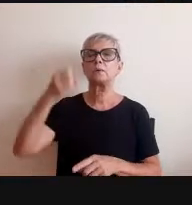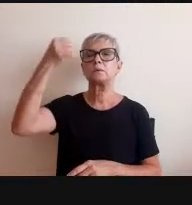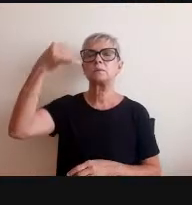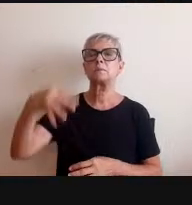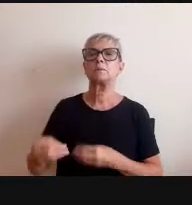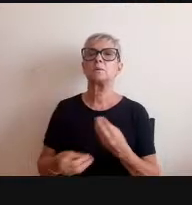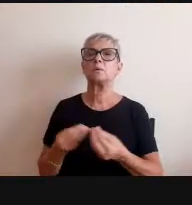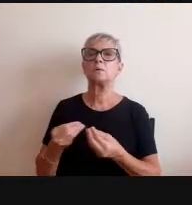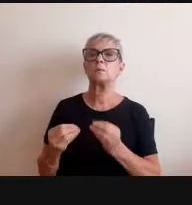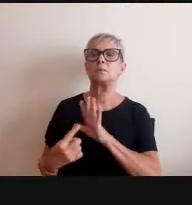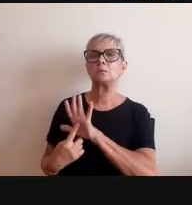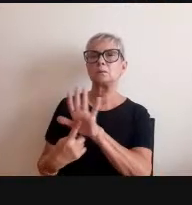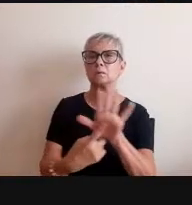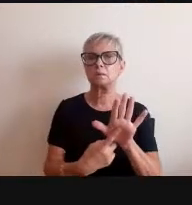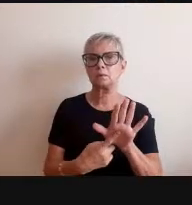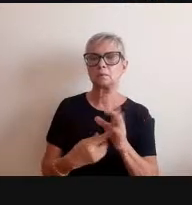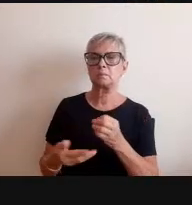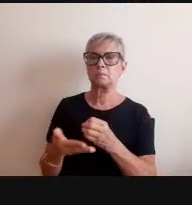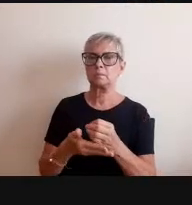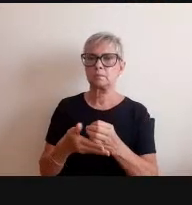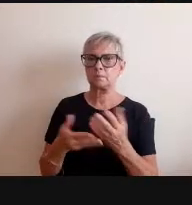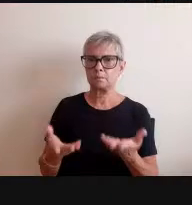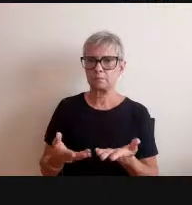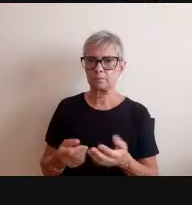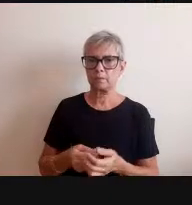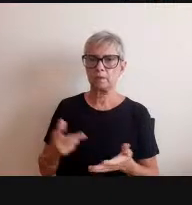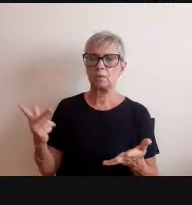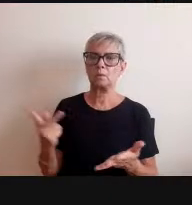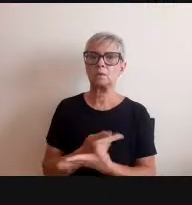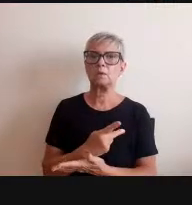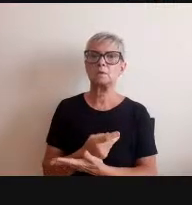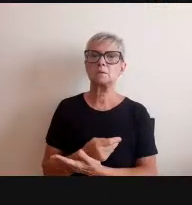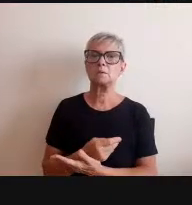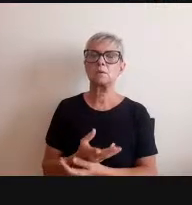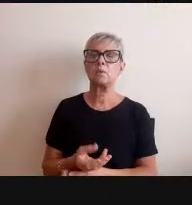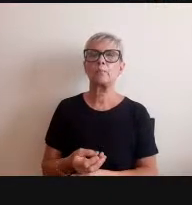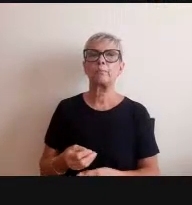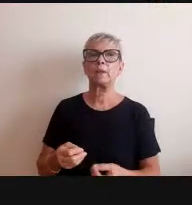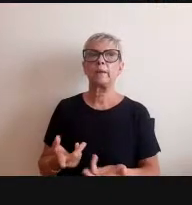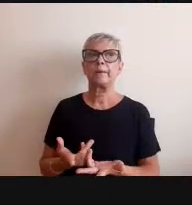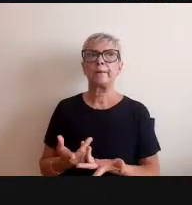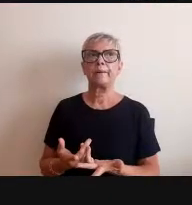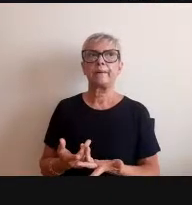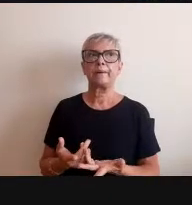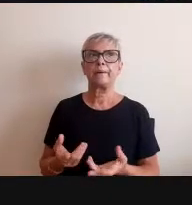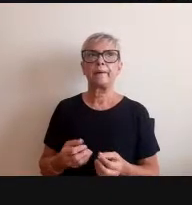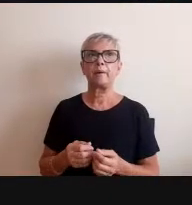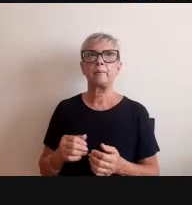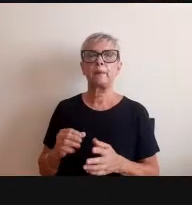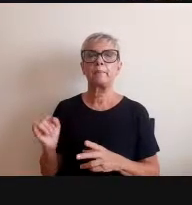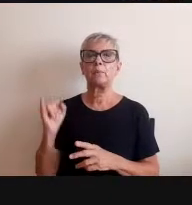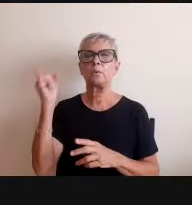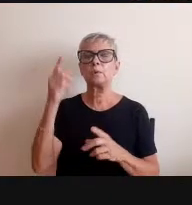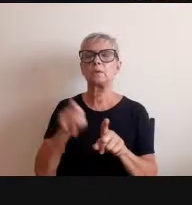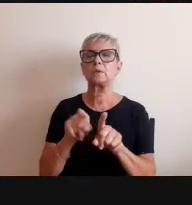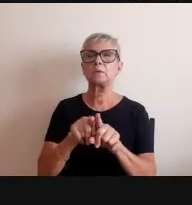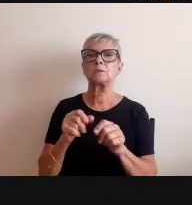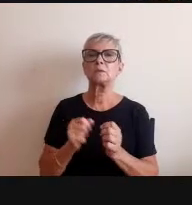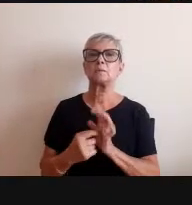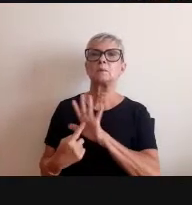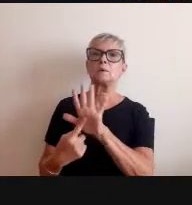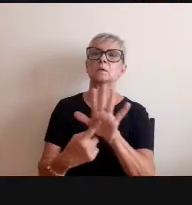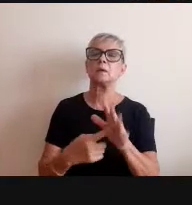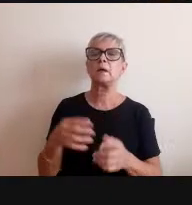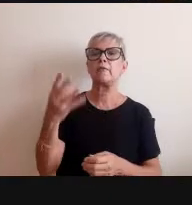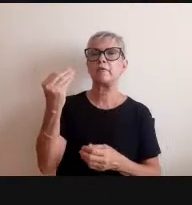exposição que houve um boom da fotografia na Coreia até então a fotografia era